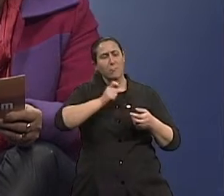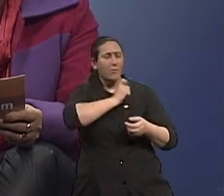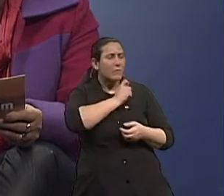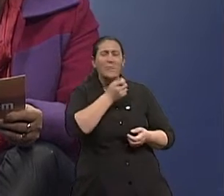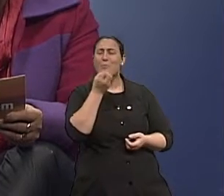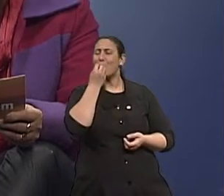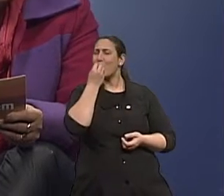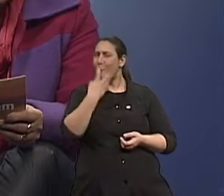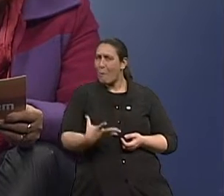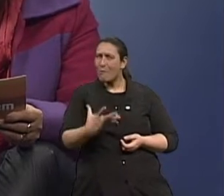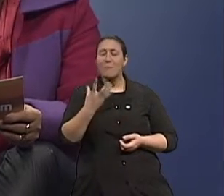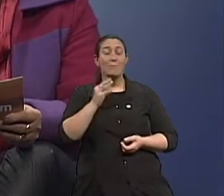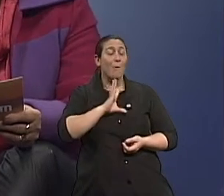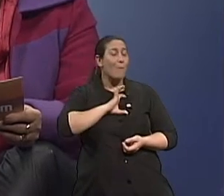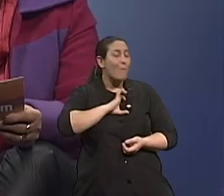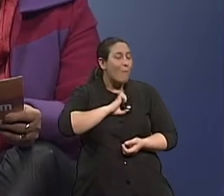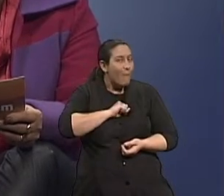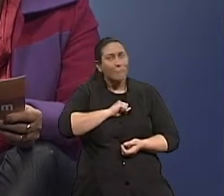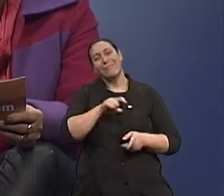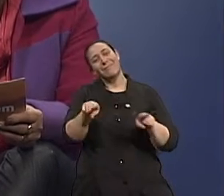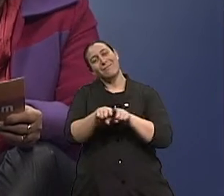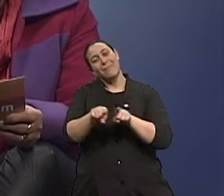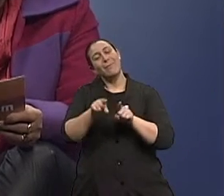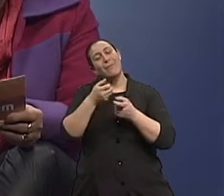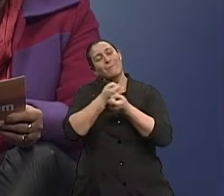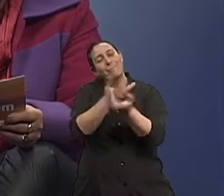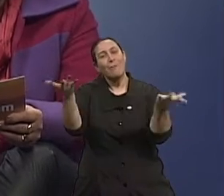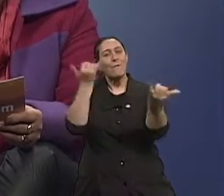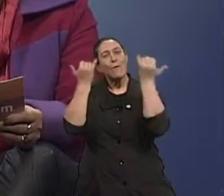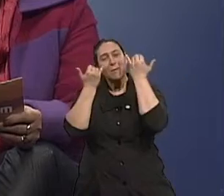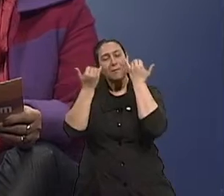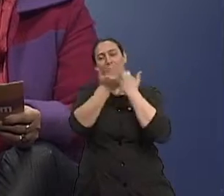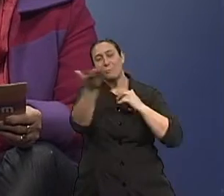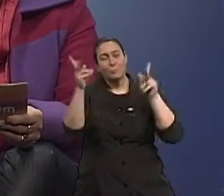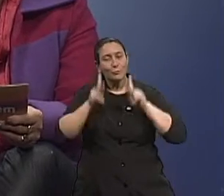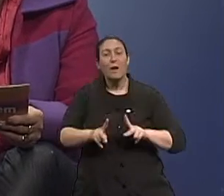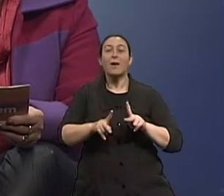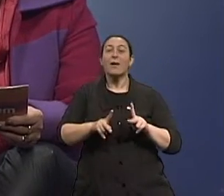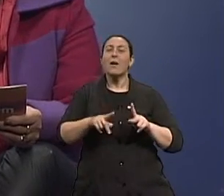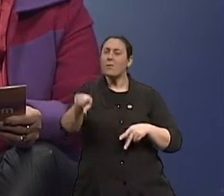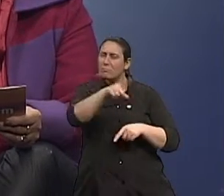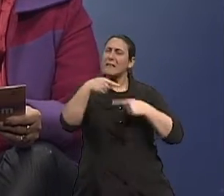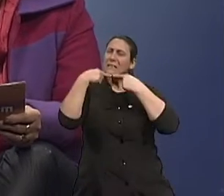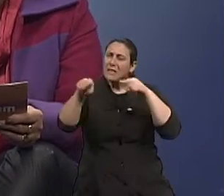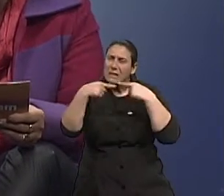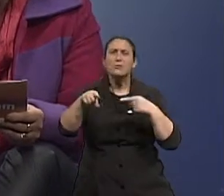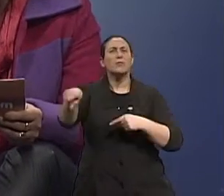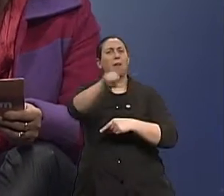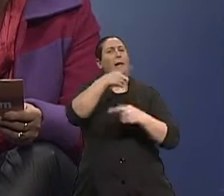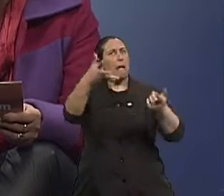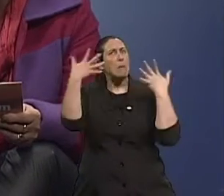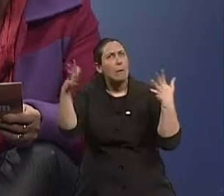muito amor e realmente trazendo muitas informações para vocês. E a sua crítica, o seu elogio, a sua